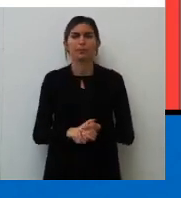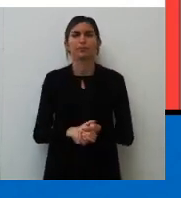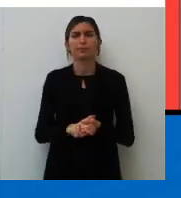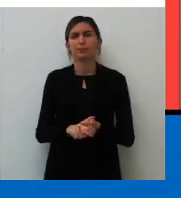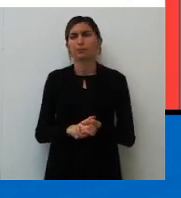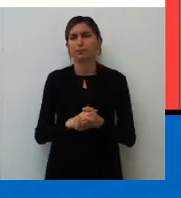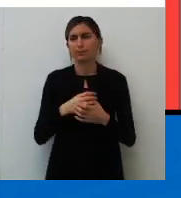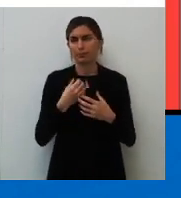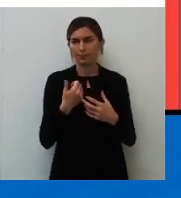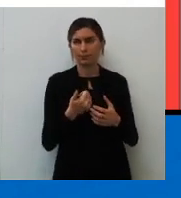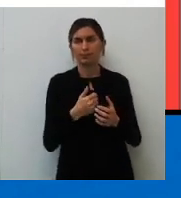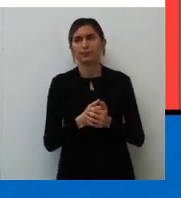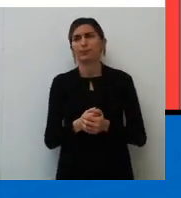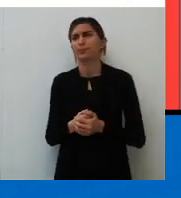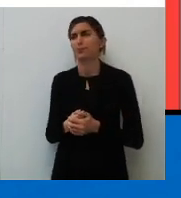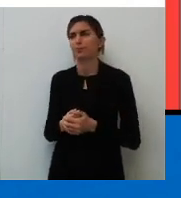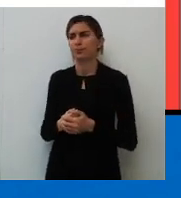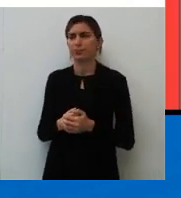Opa!